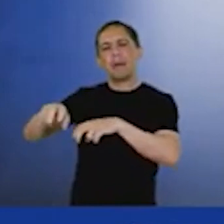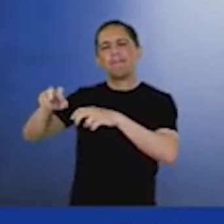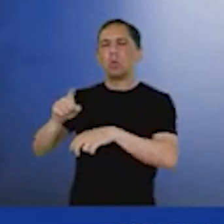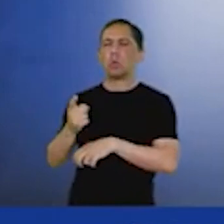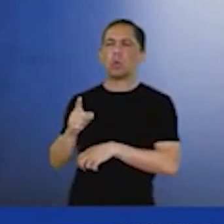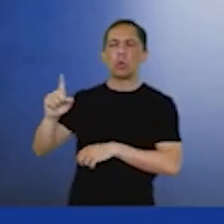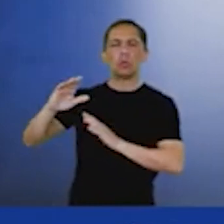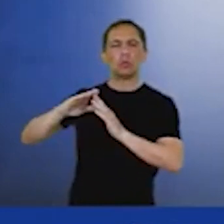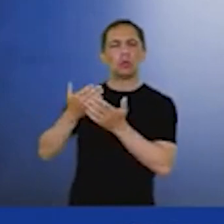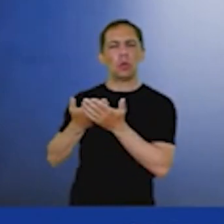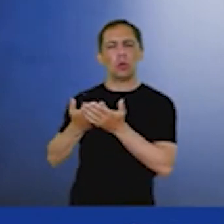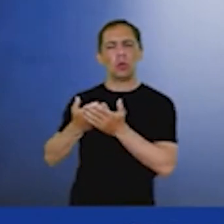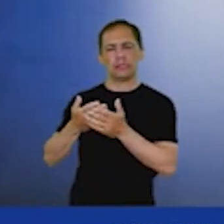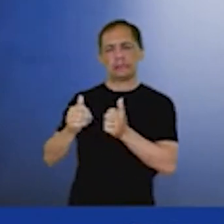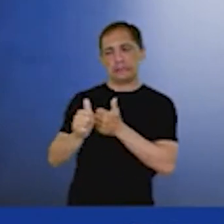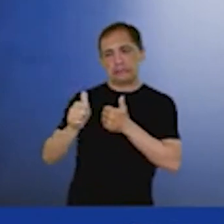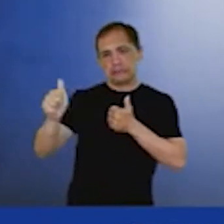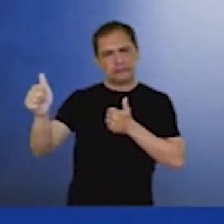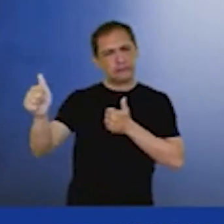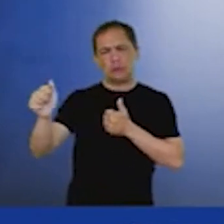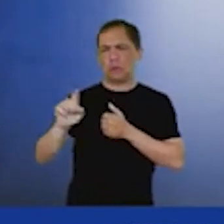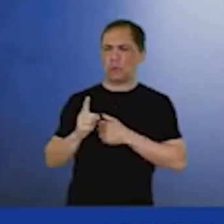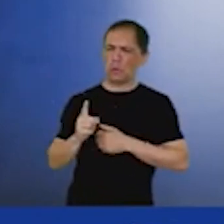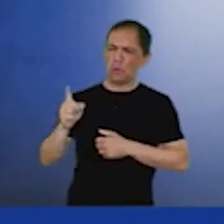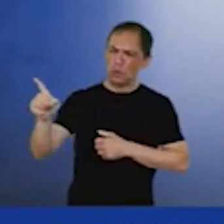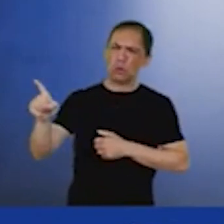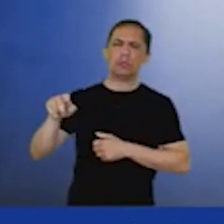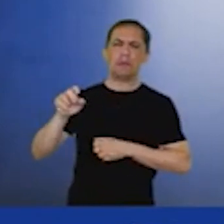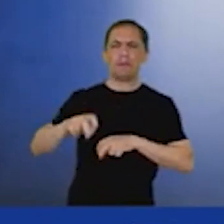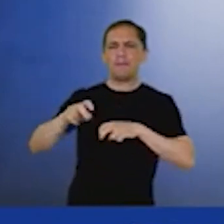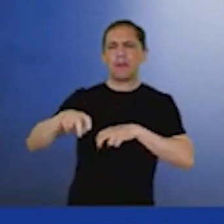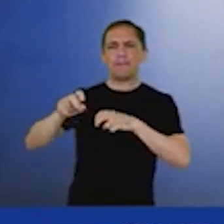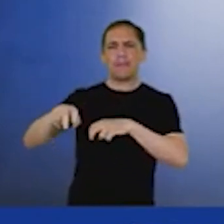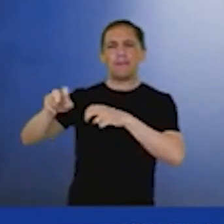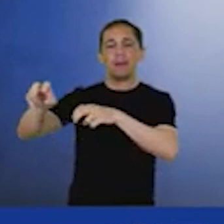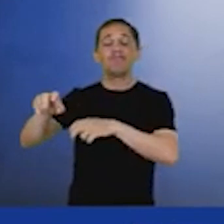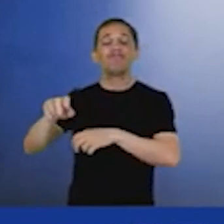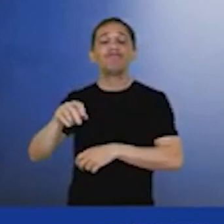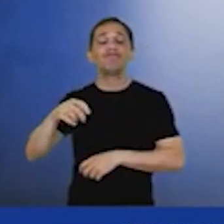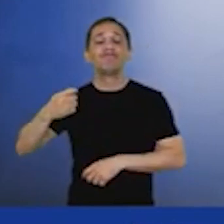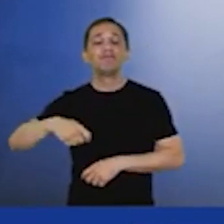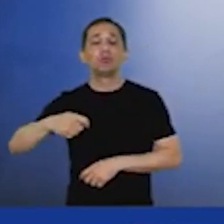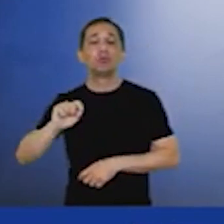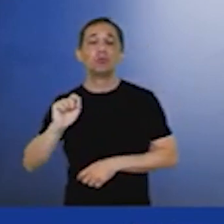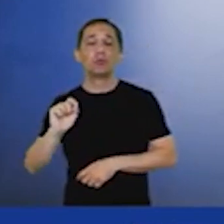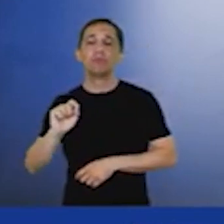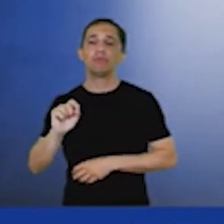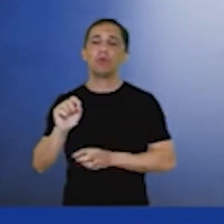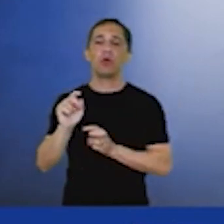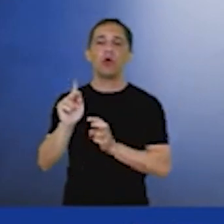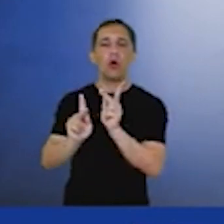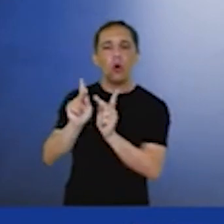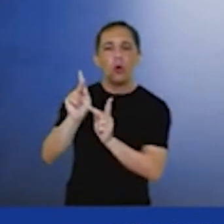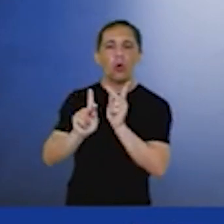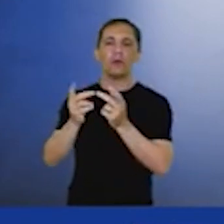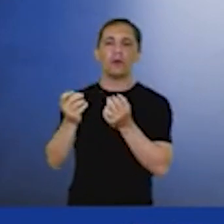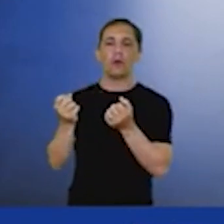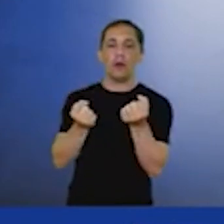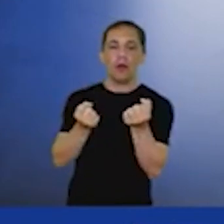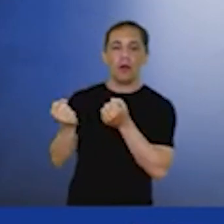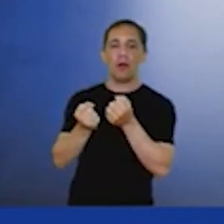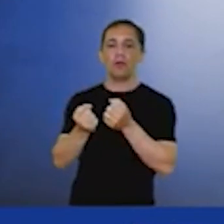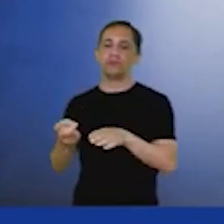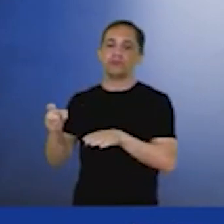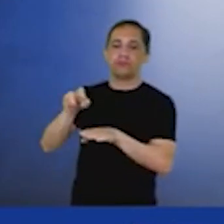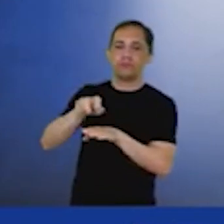da vila onde elas moram até a escola. Seria muito legal que tivesse uma Kombi ou um carro que levasse elas ou um ônibus